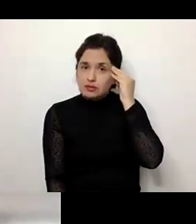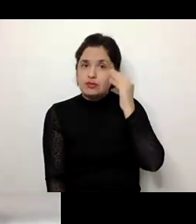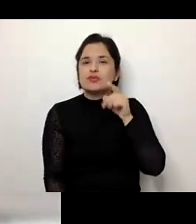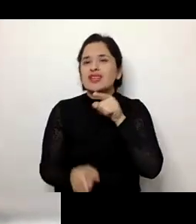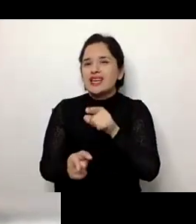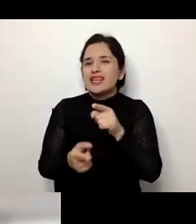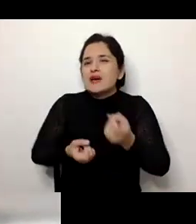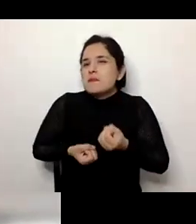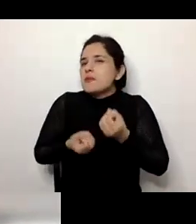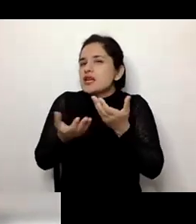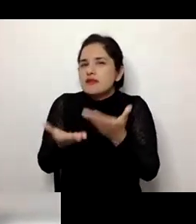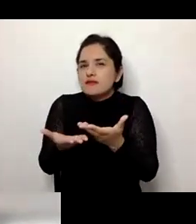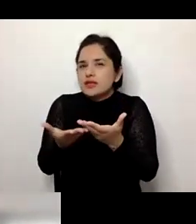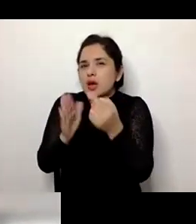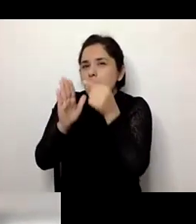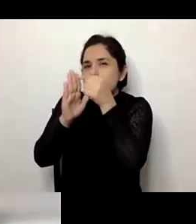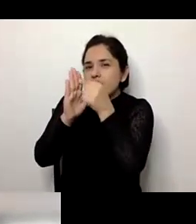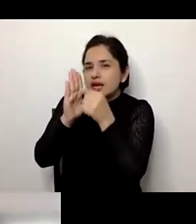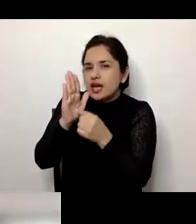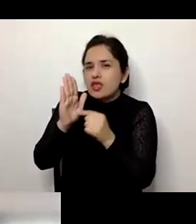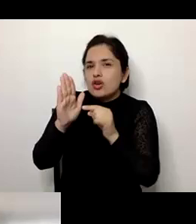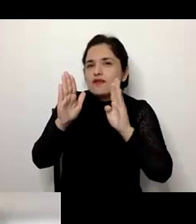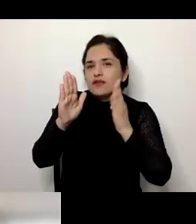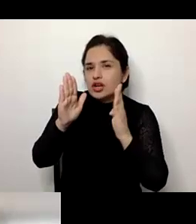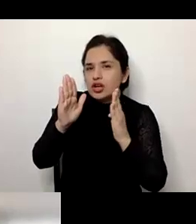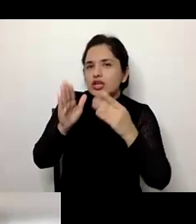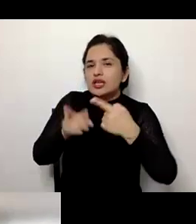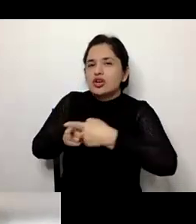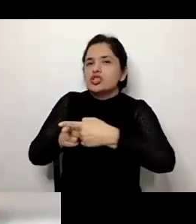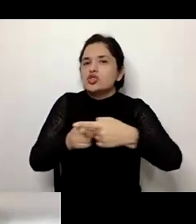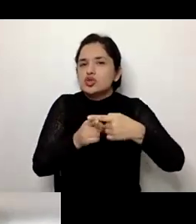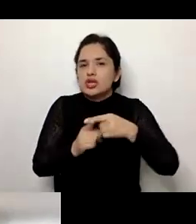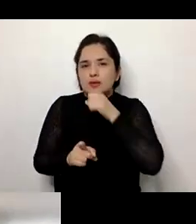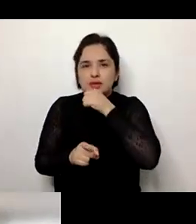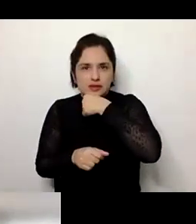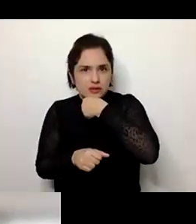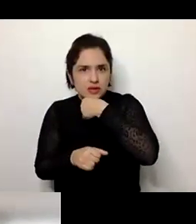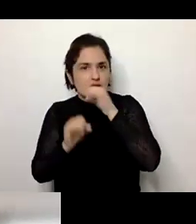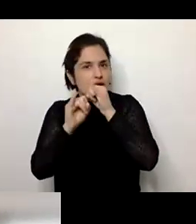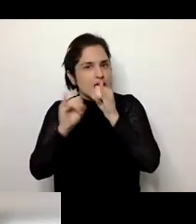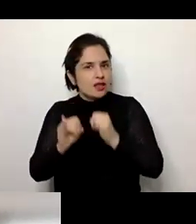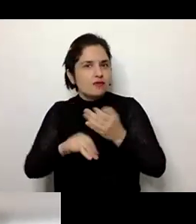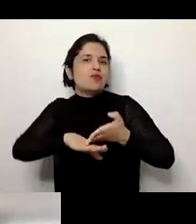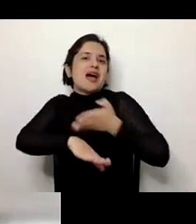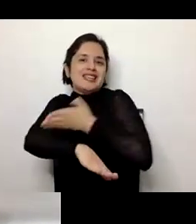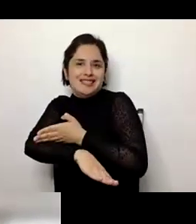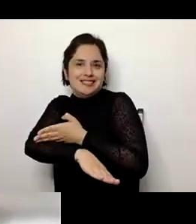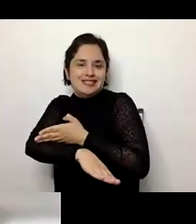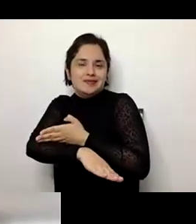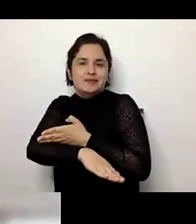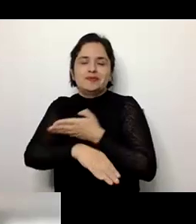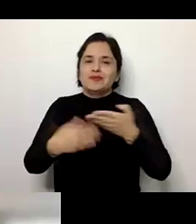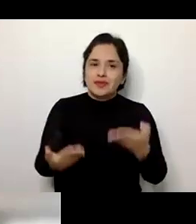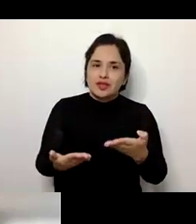manifestavam esses marcadores biológicos e sociais do envelhecimento de forma precoce. Então, o que era